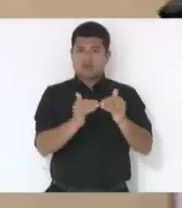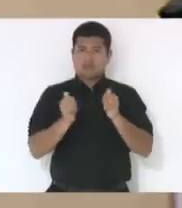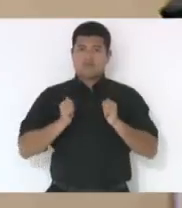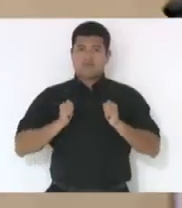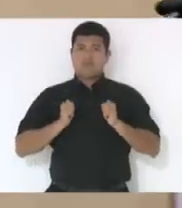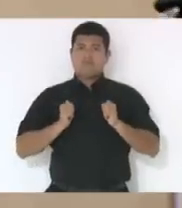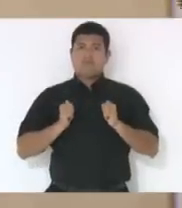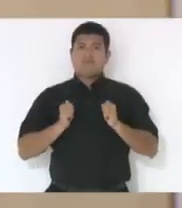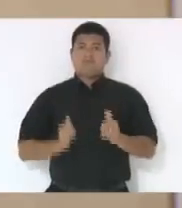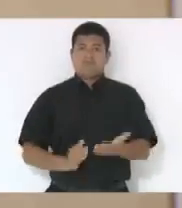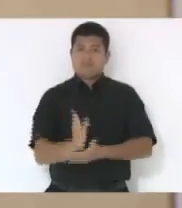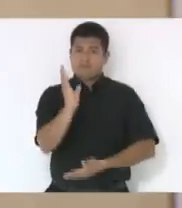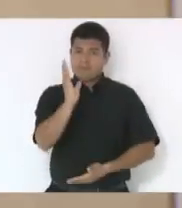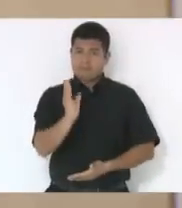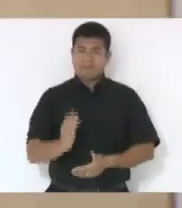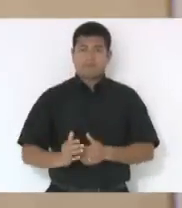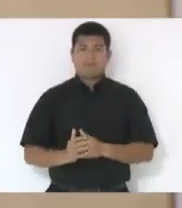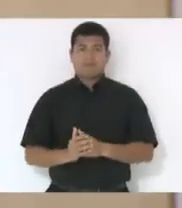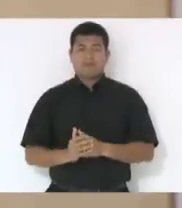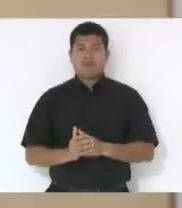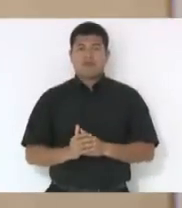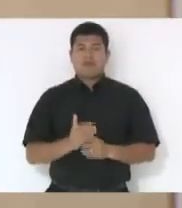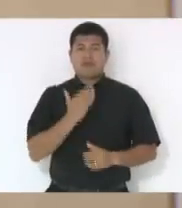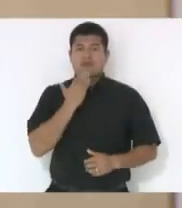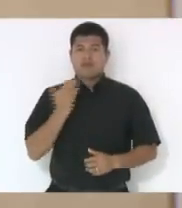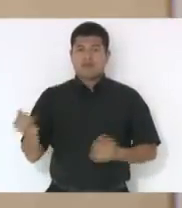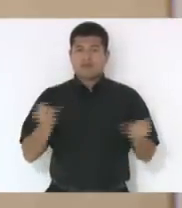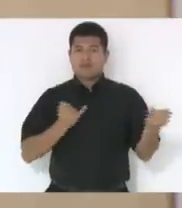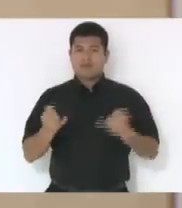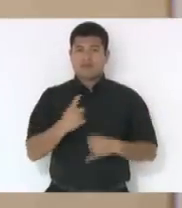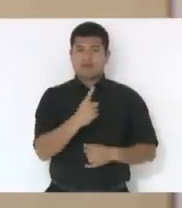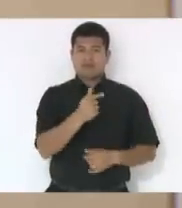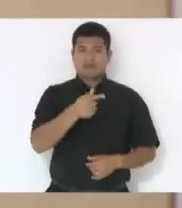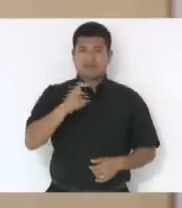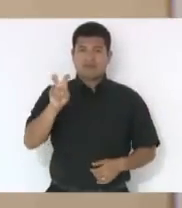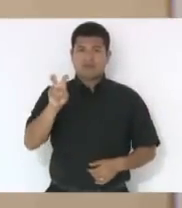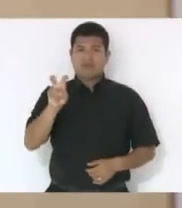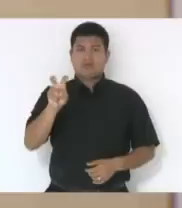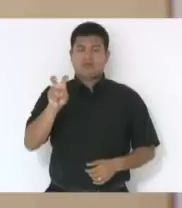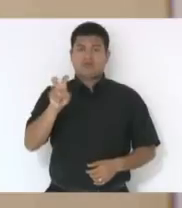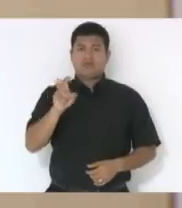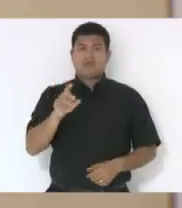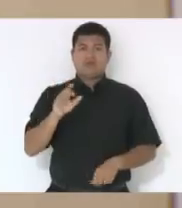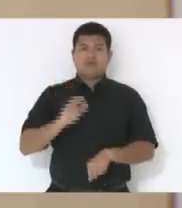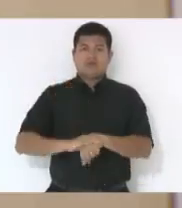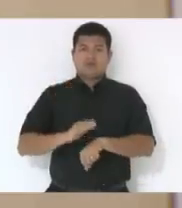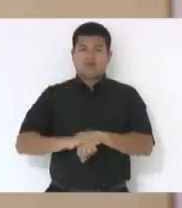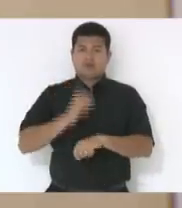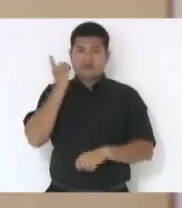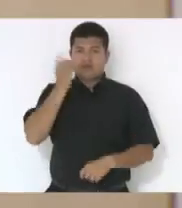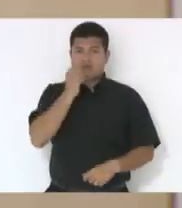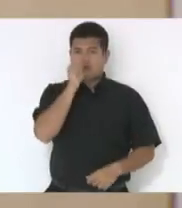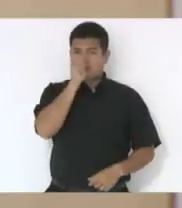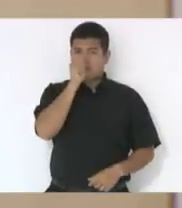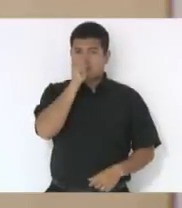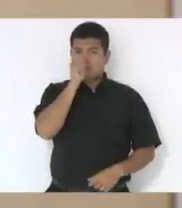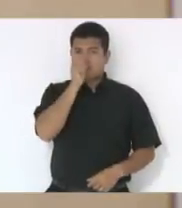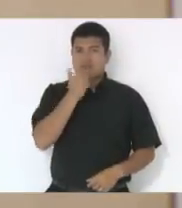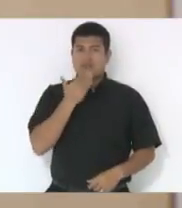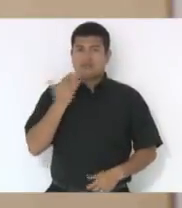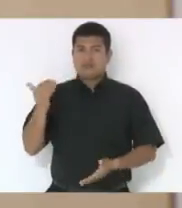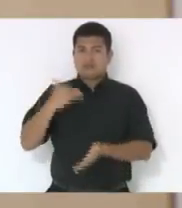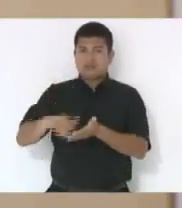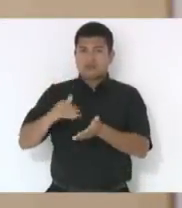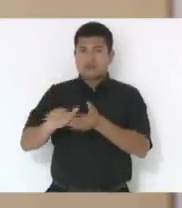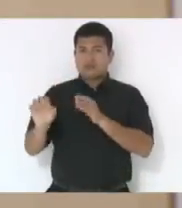como se encontra. Aprovado. Pedido de informação, 175, deputado João Amin, solicitando ao secretário da